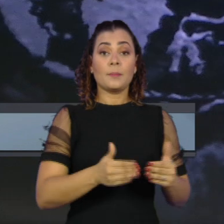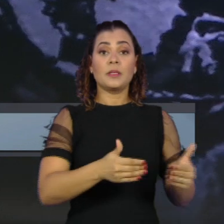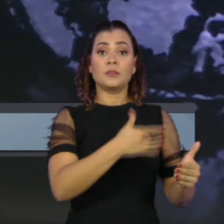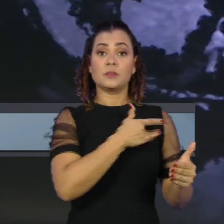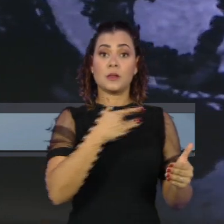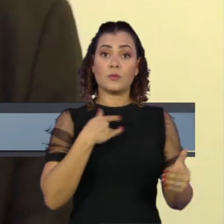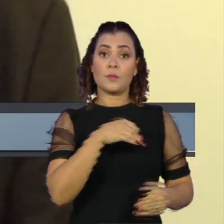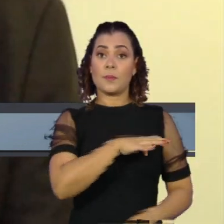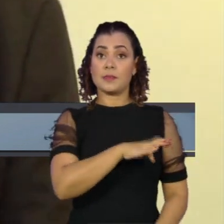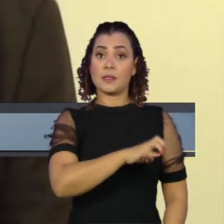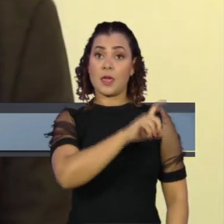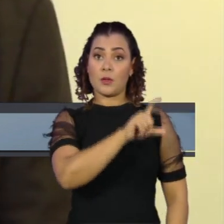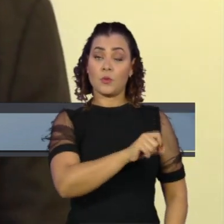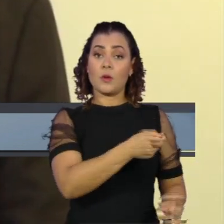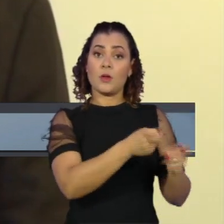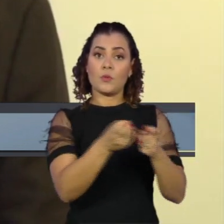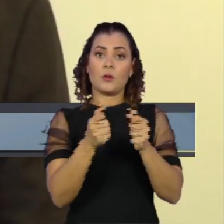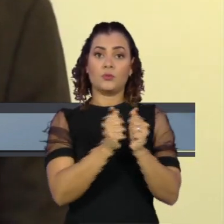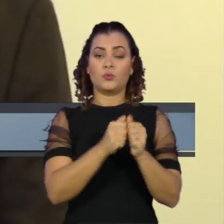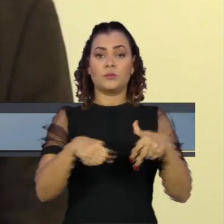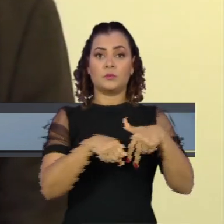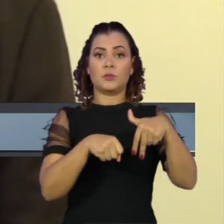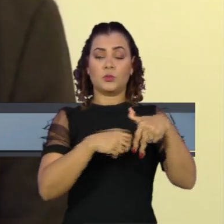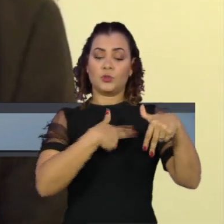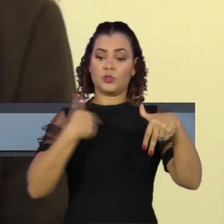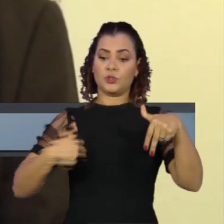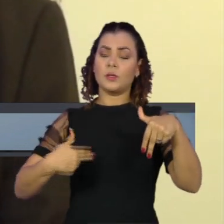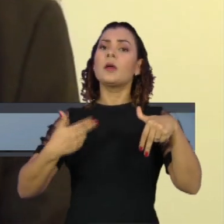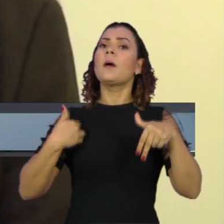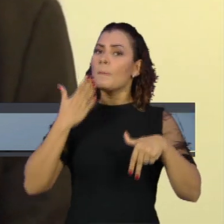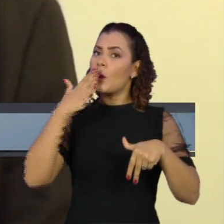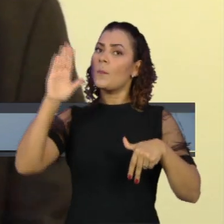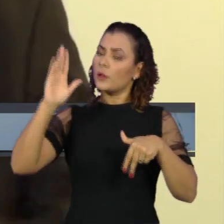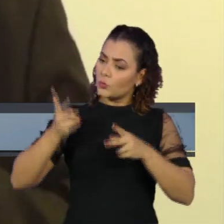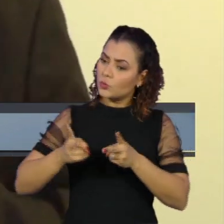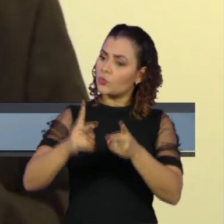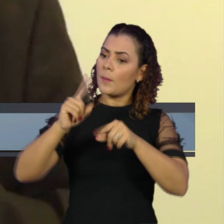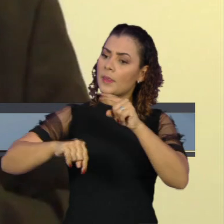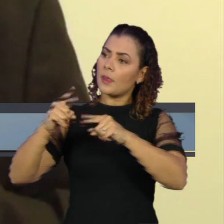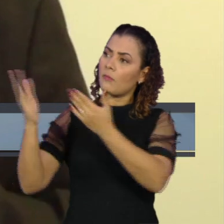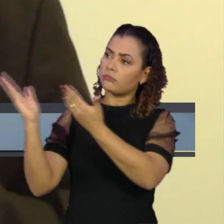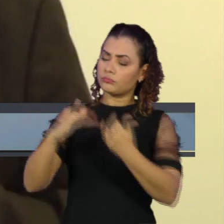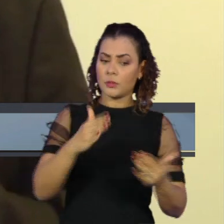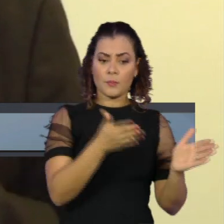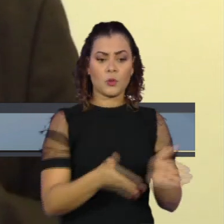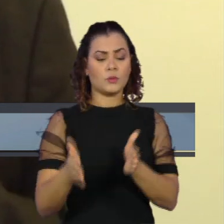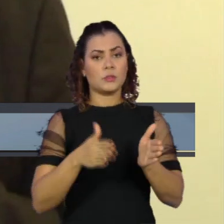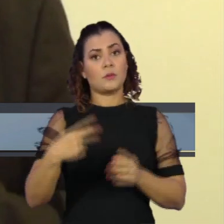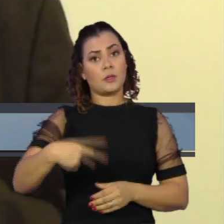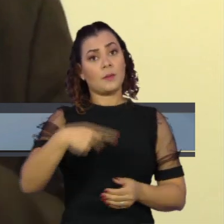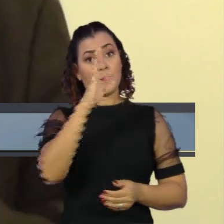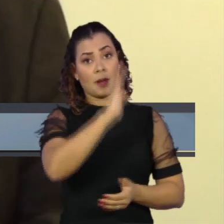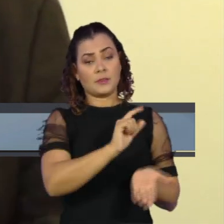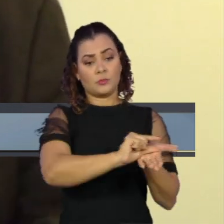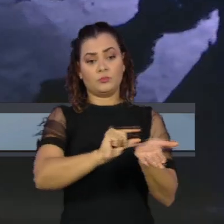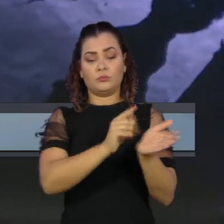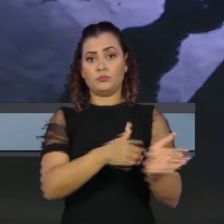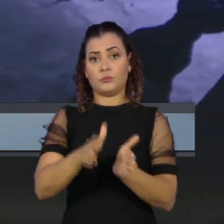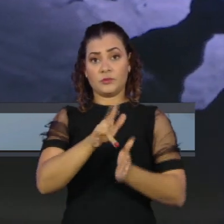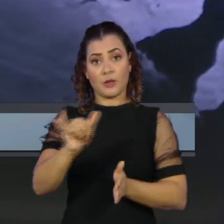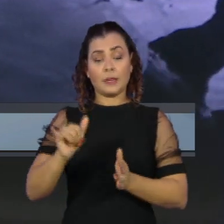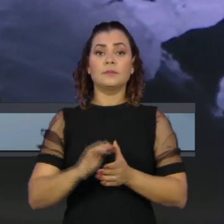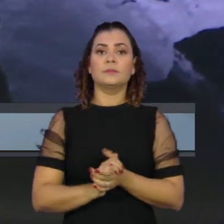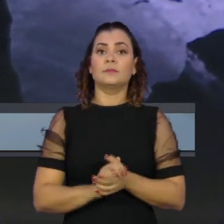Saúde Marcelo Queiroga se reúne com o embaixador chinês que promete seguir enviando insumos para a produção de vacinas aqui no Brasil.